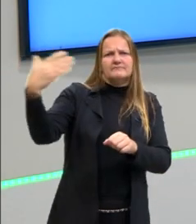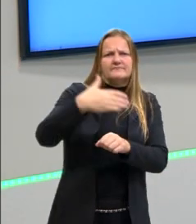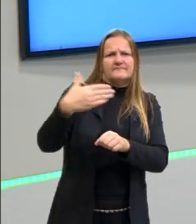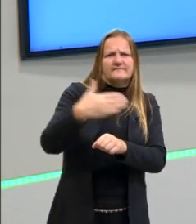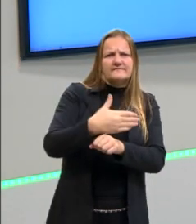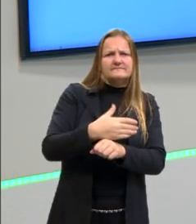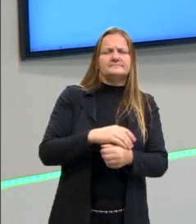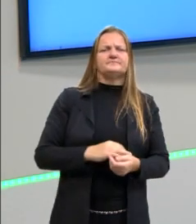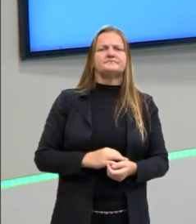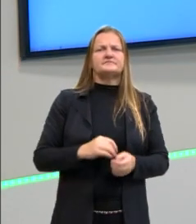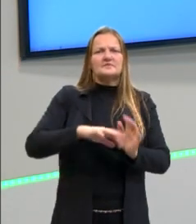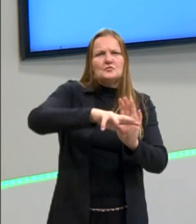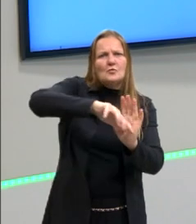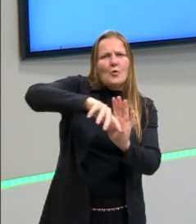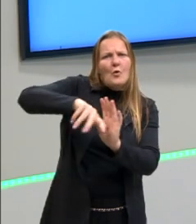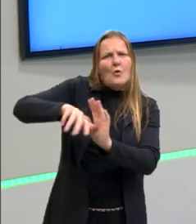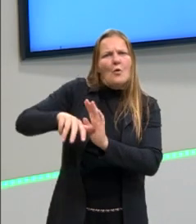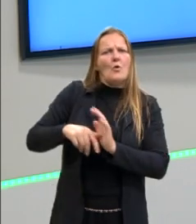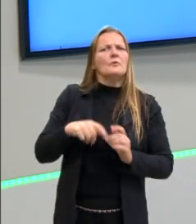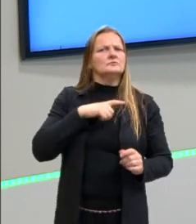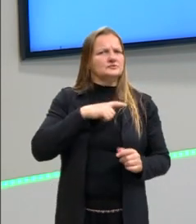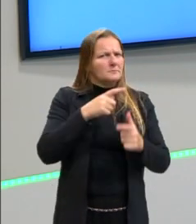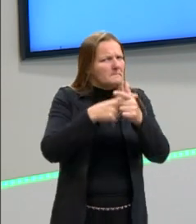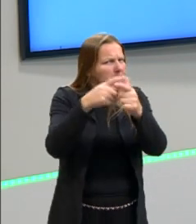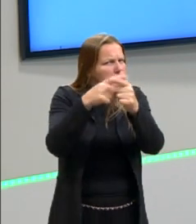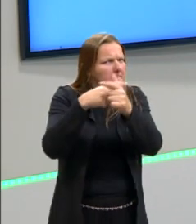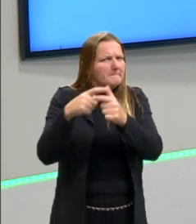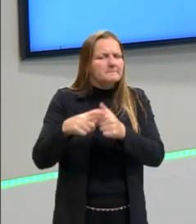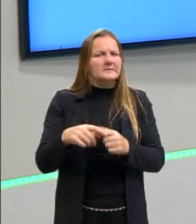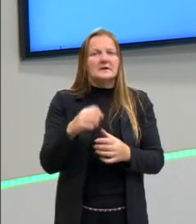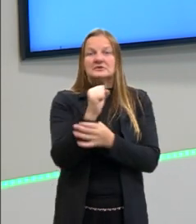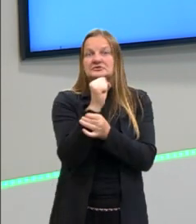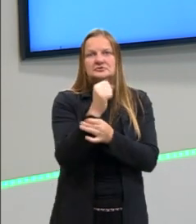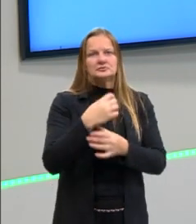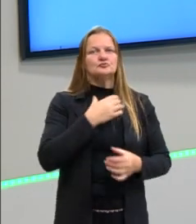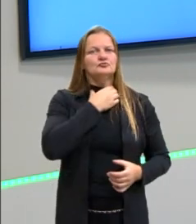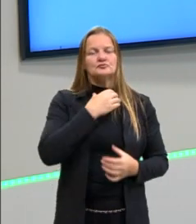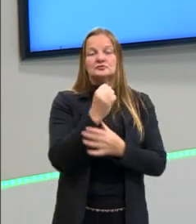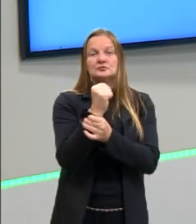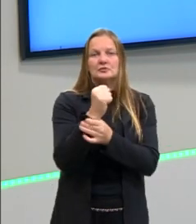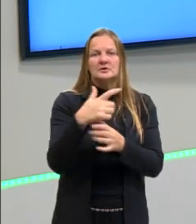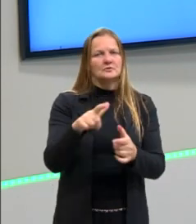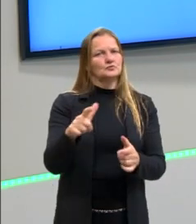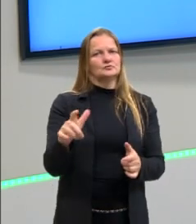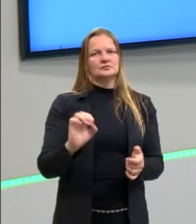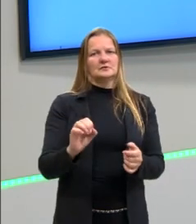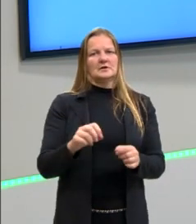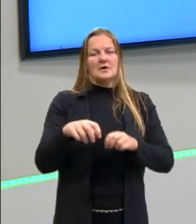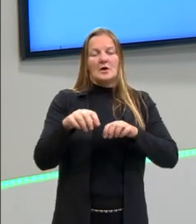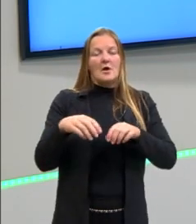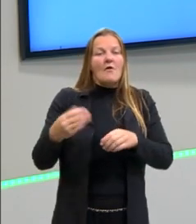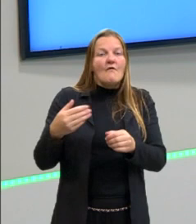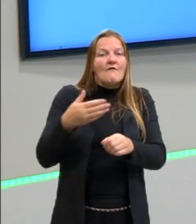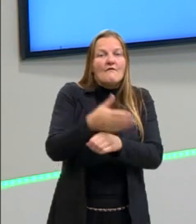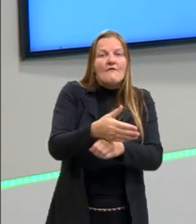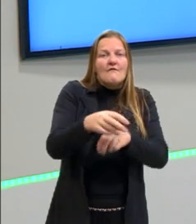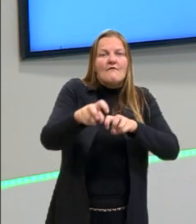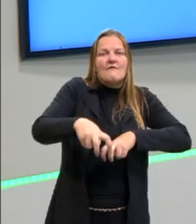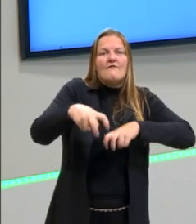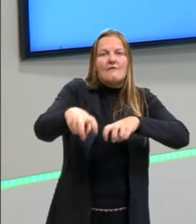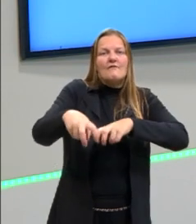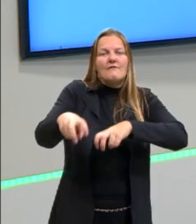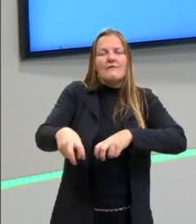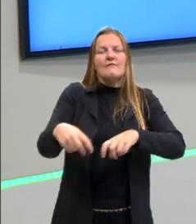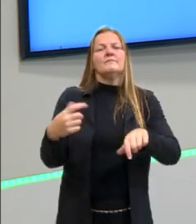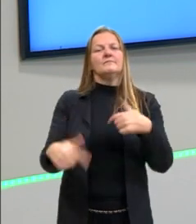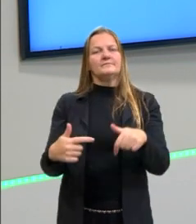elas são muito saqueadas, viram muito conturbadas, já não são um lugar seguro para viver. e elas vão para o campo e trabalham para os senhores